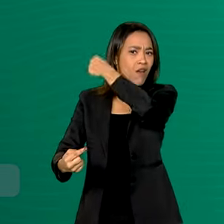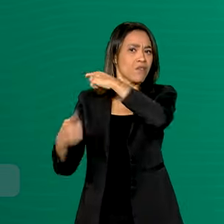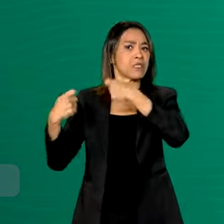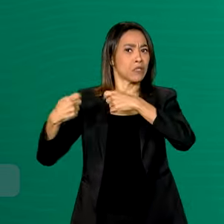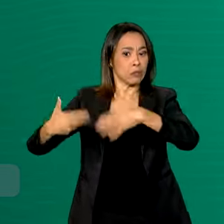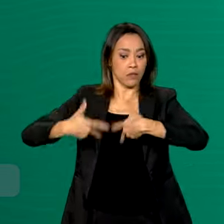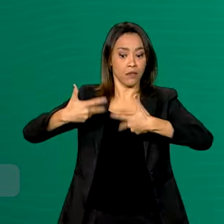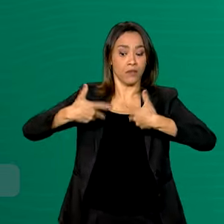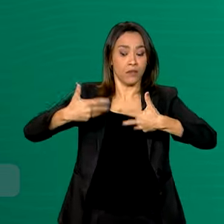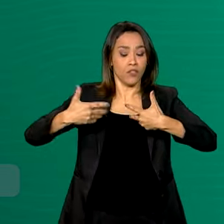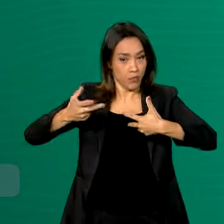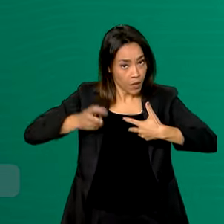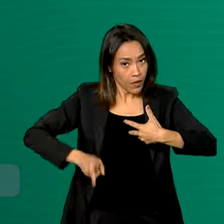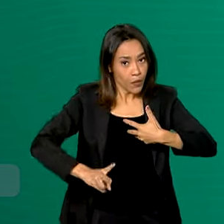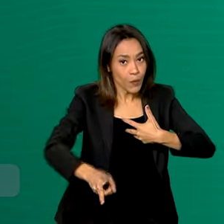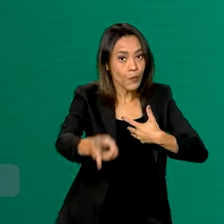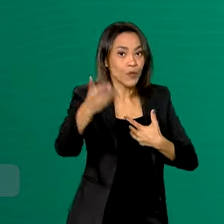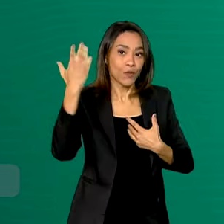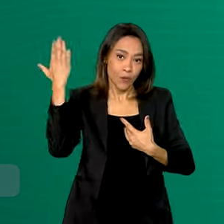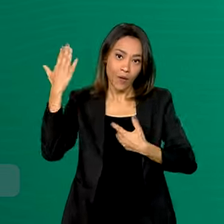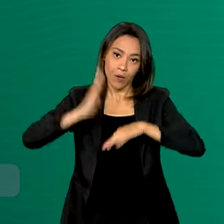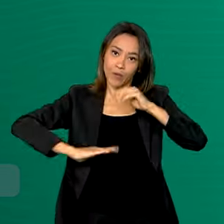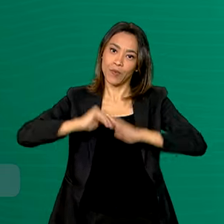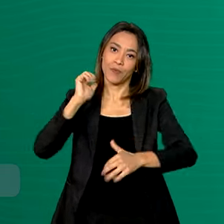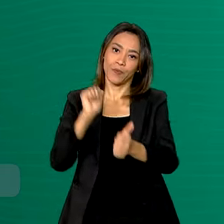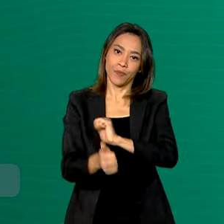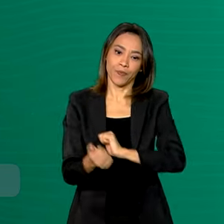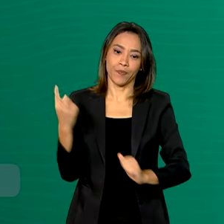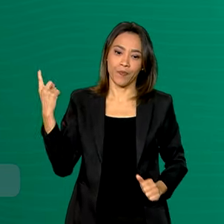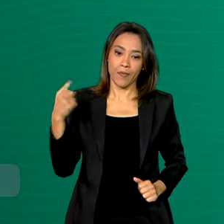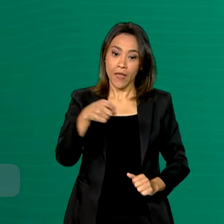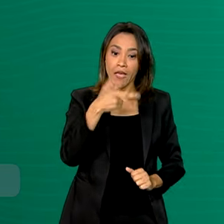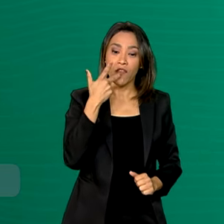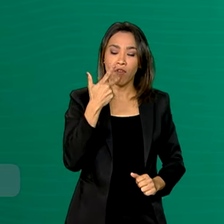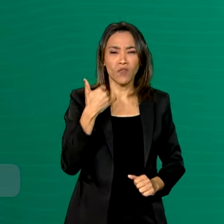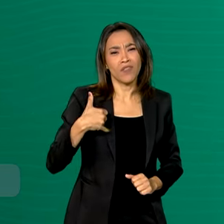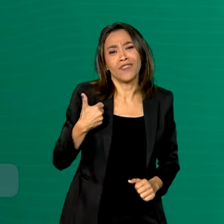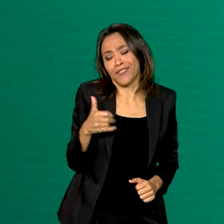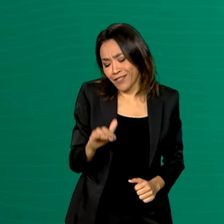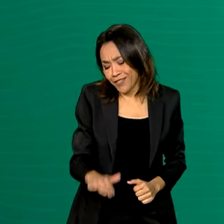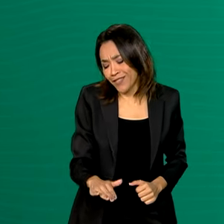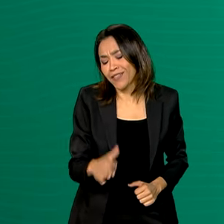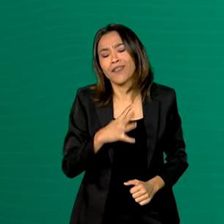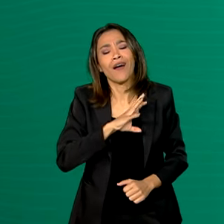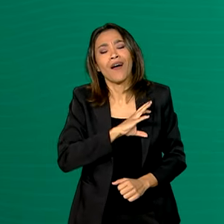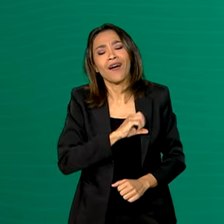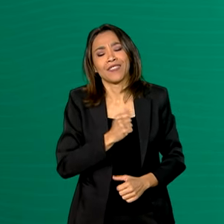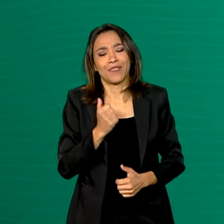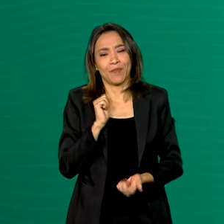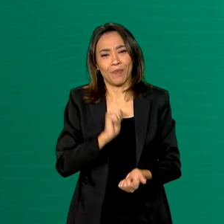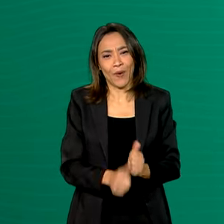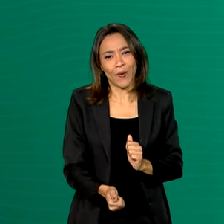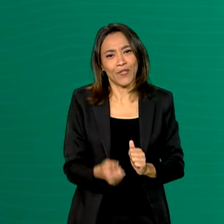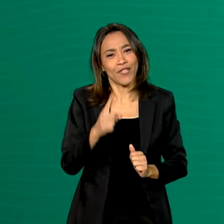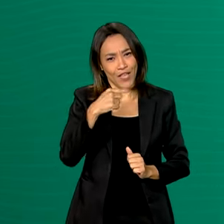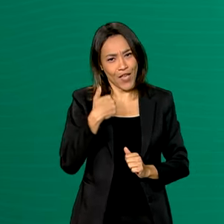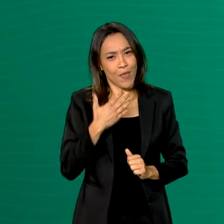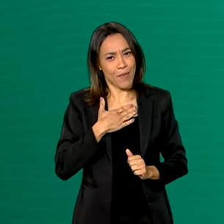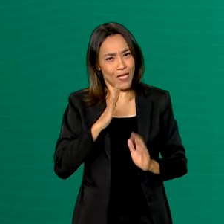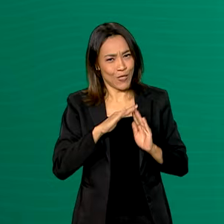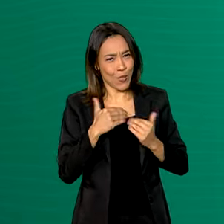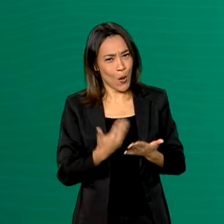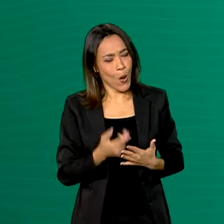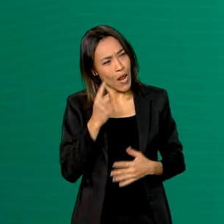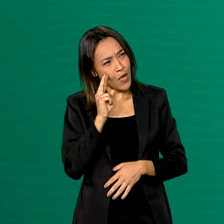incentivo para seguir na carreira de atleta. Desde criancinha eu sempre gostei de esporte, né? Aí eu estava uma vez lá na minha escola, eu vi